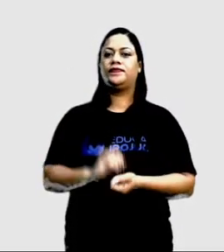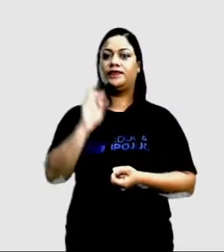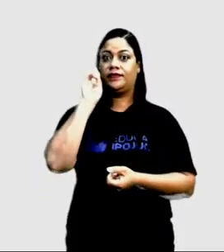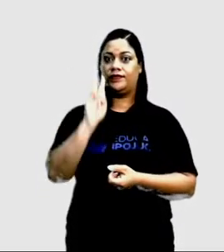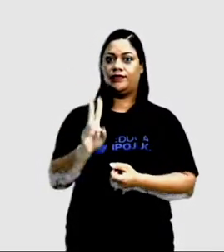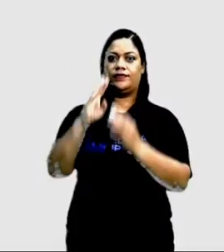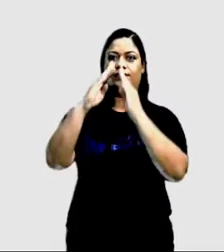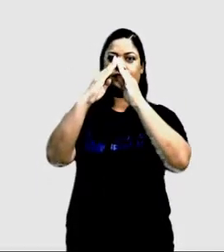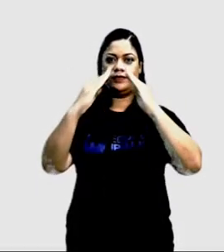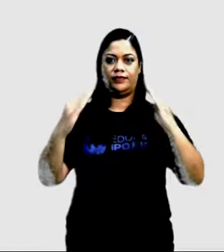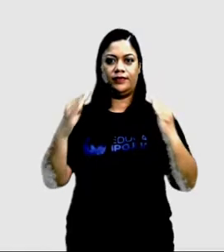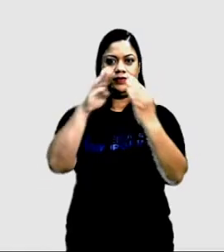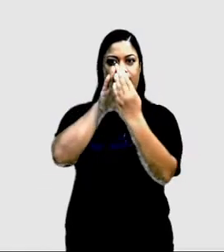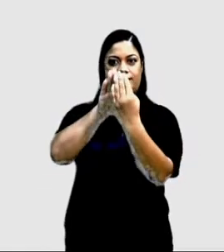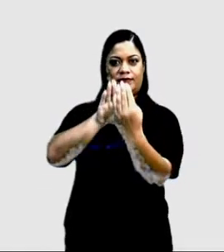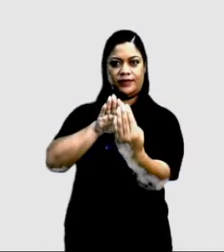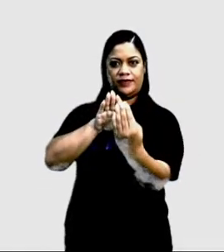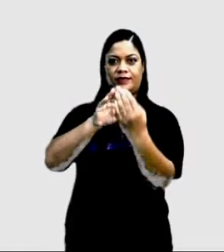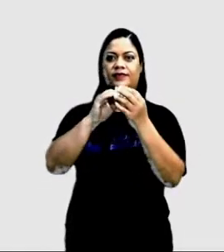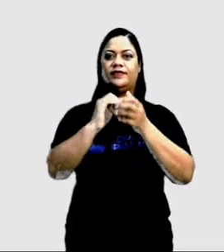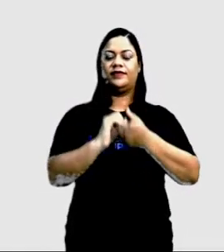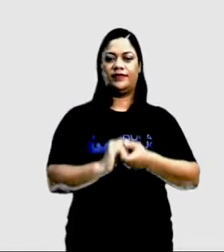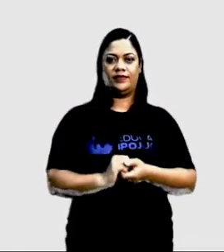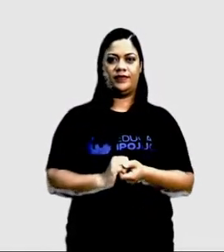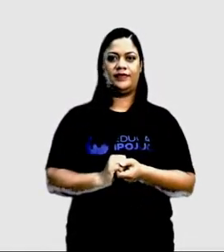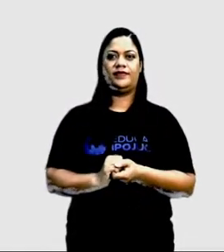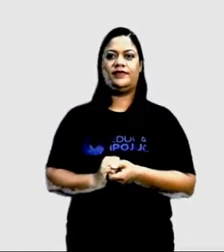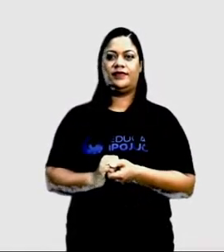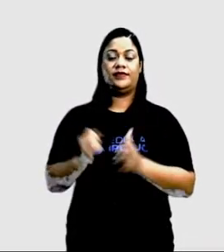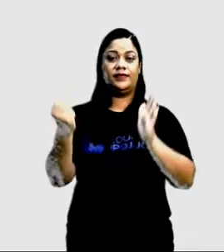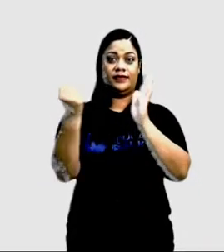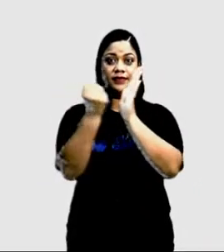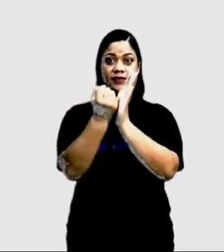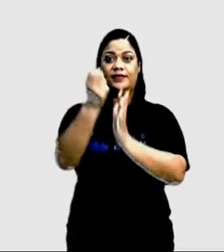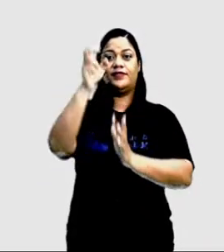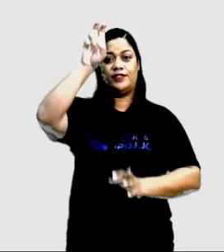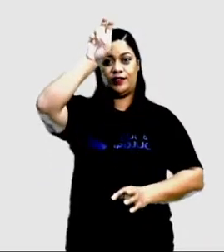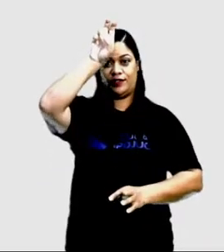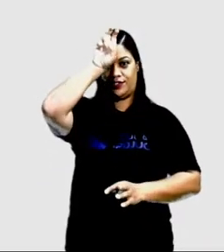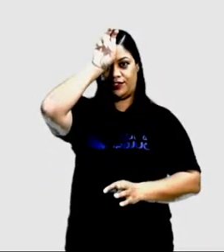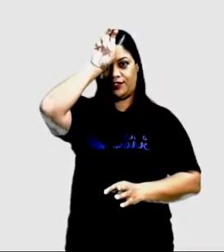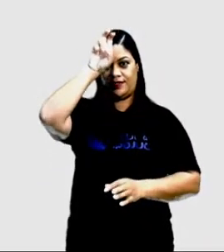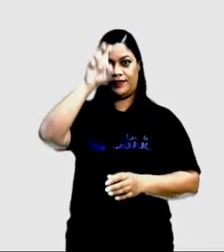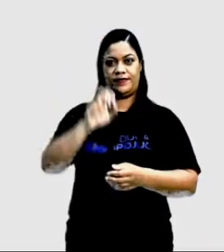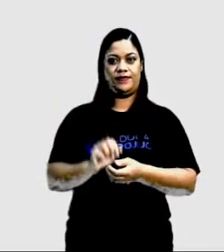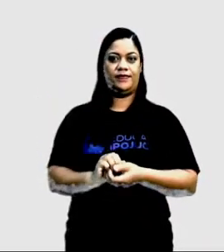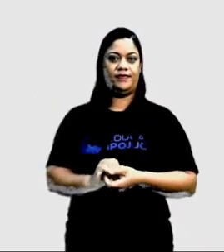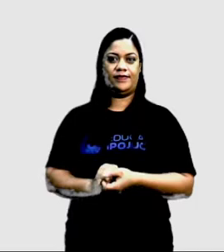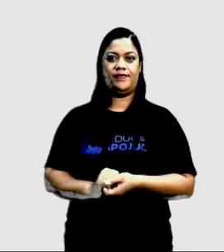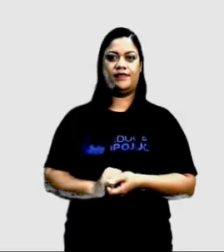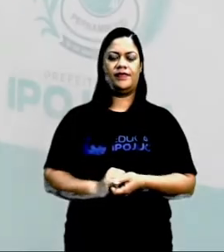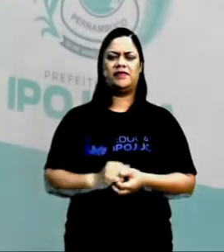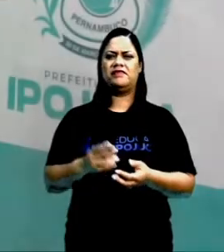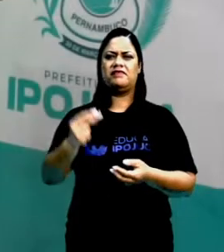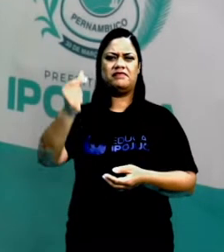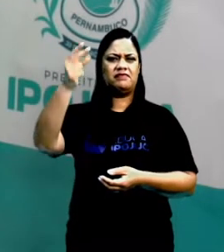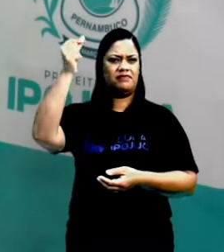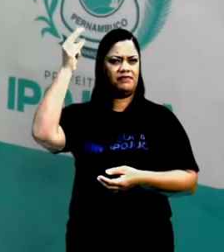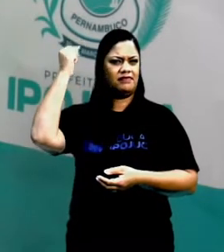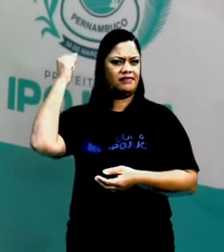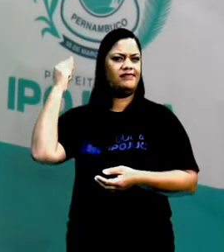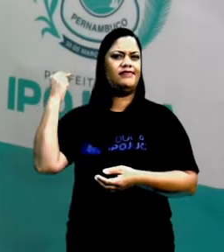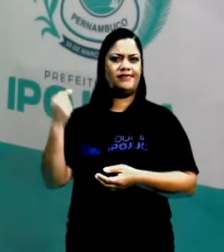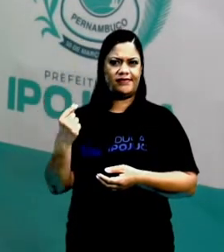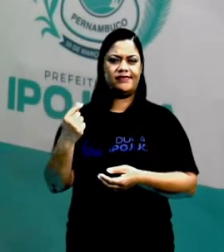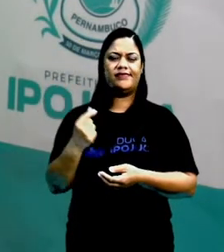está vendo as pirâmides de Gizé, ele é um patrimônio do Egito, são patrimônios muito antigos,